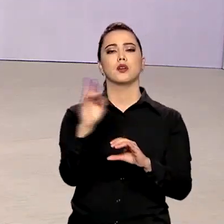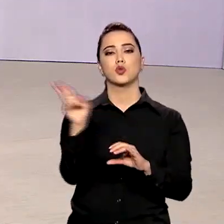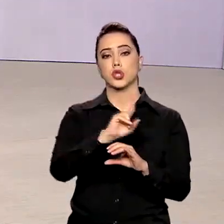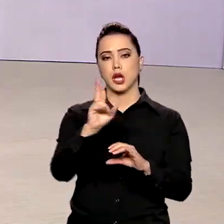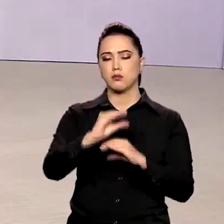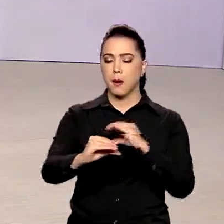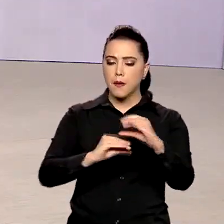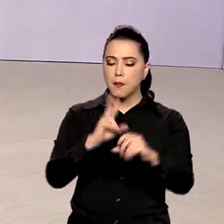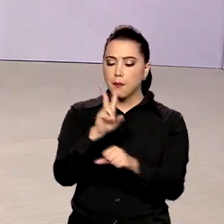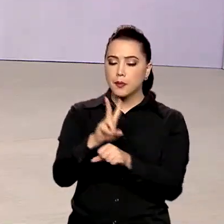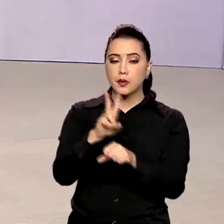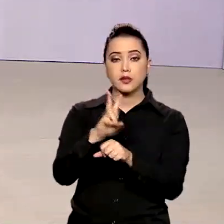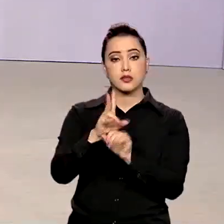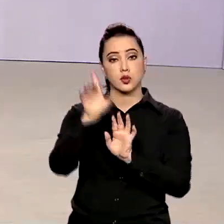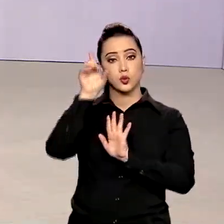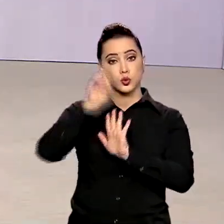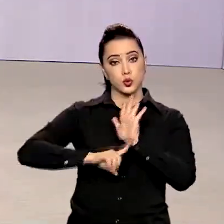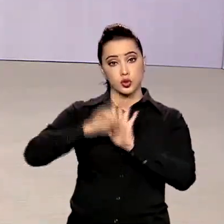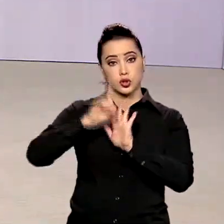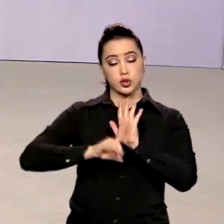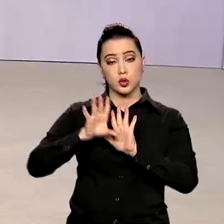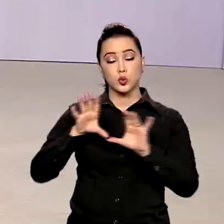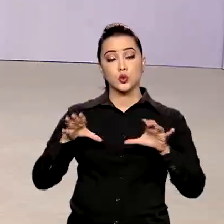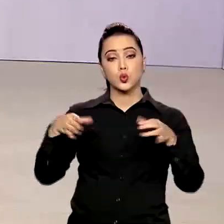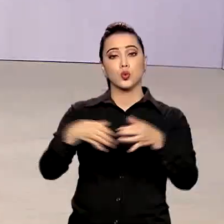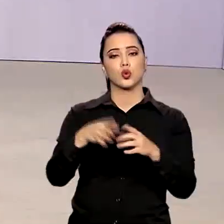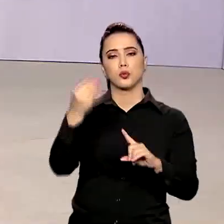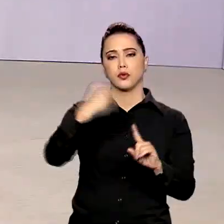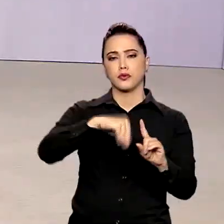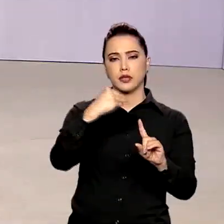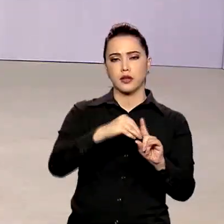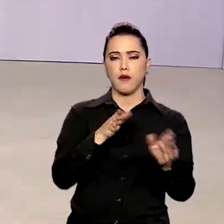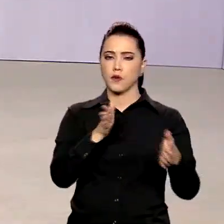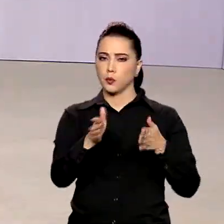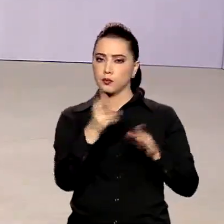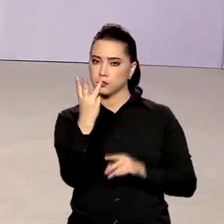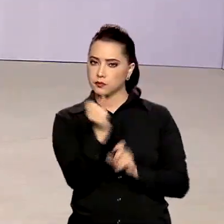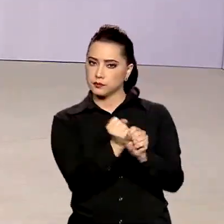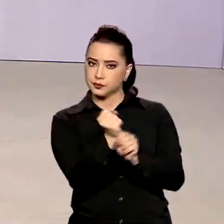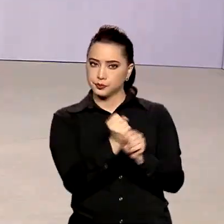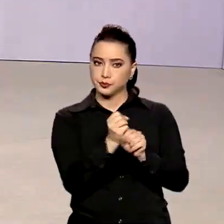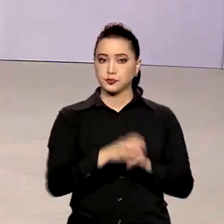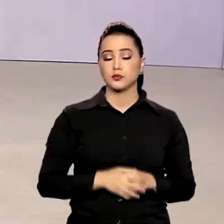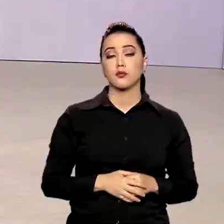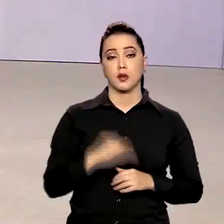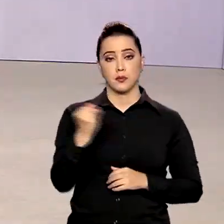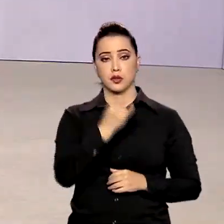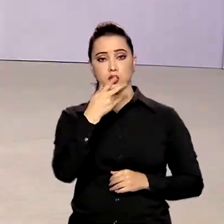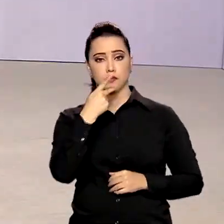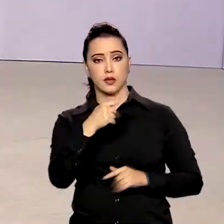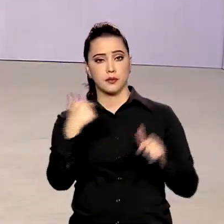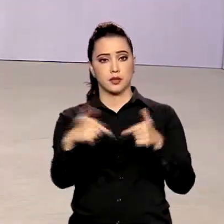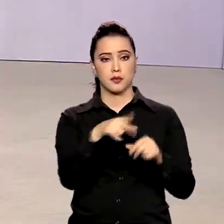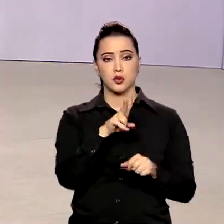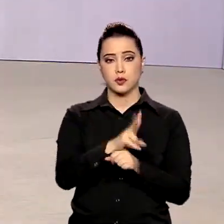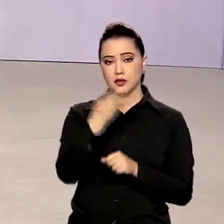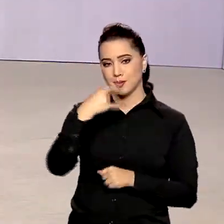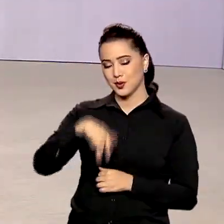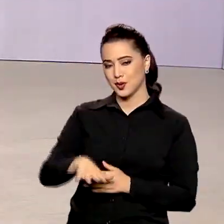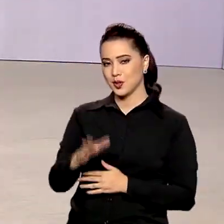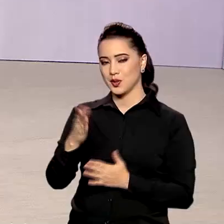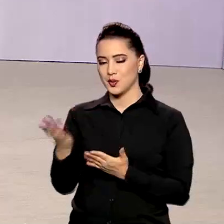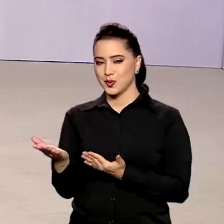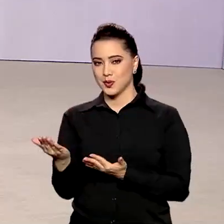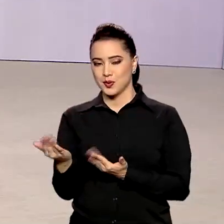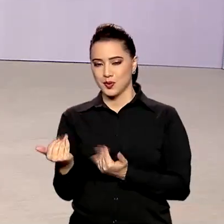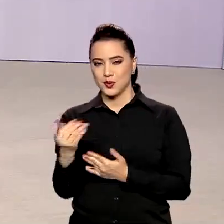bilhão de reais na garantia dos direitos de públicos vulneráveis nos últimos três anos. Destaque vai para ações de proteção a crianças,